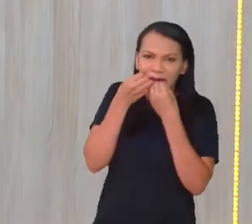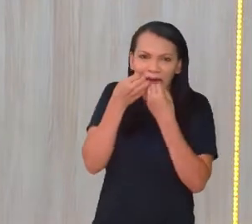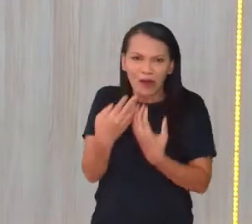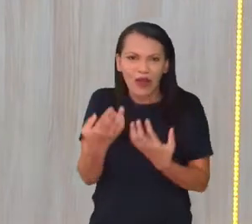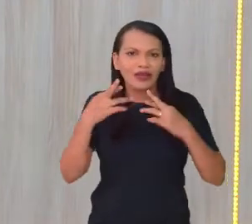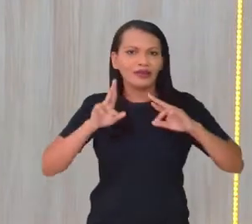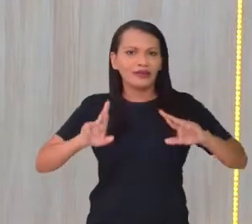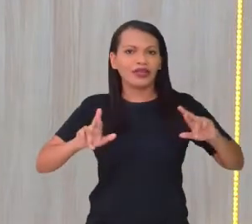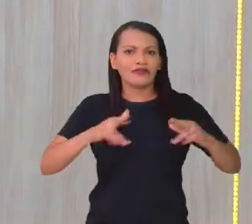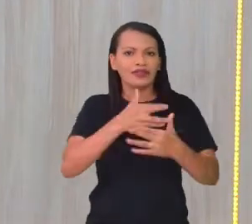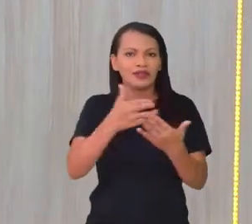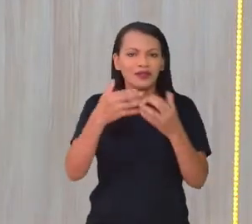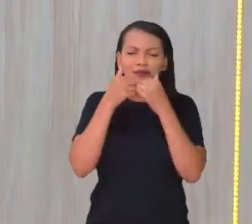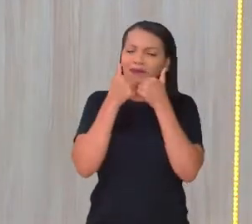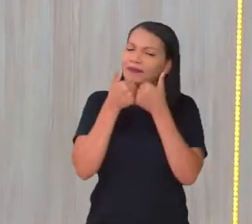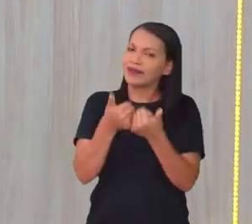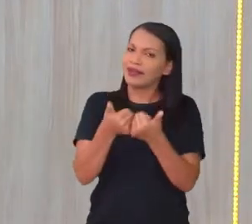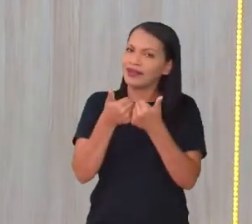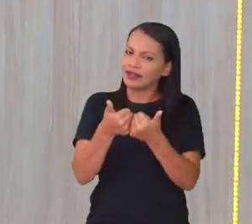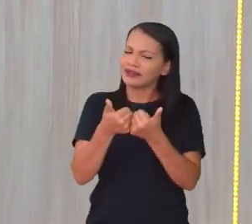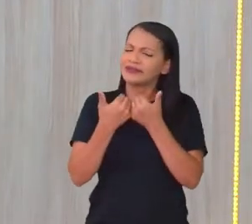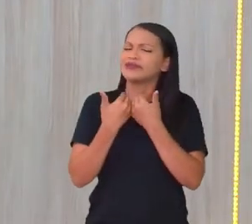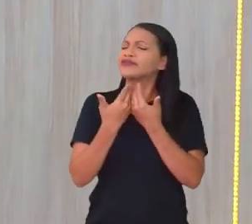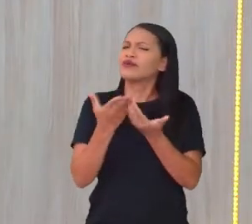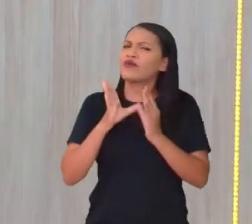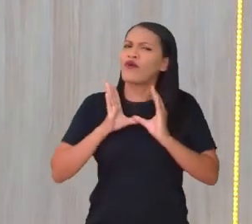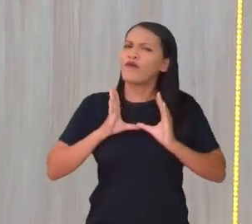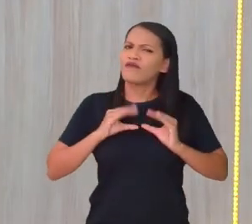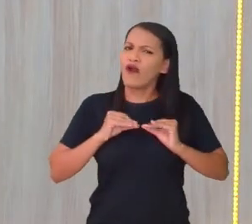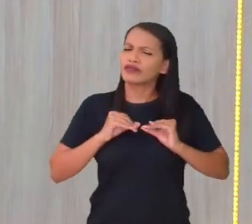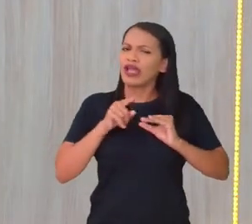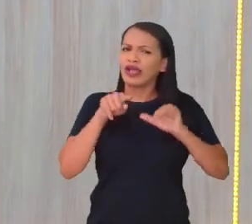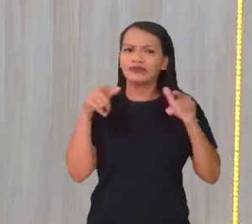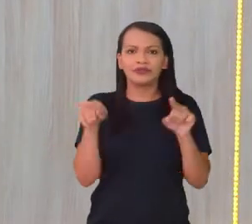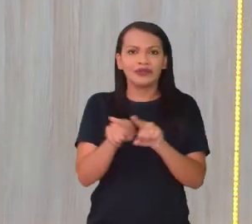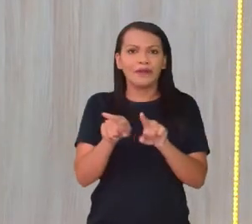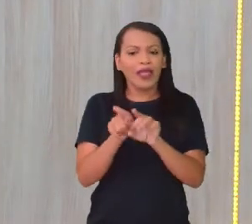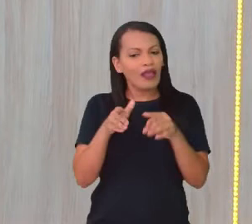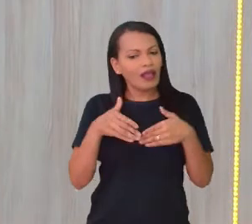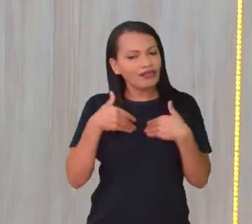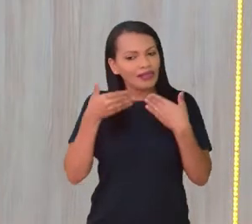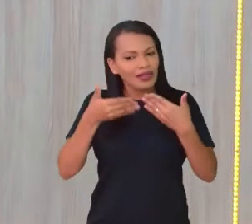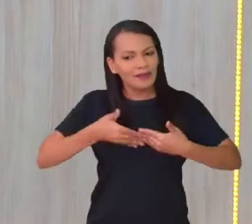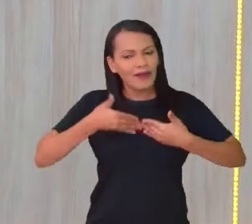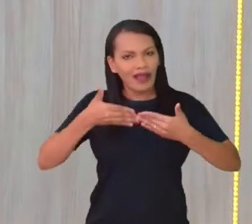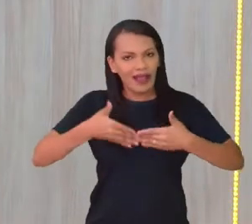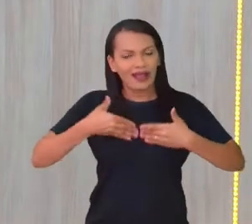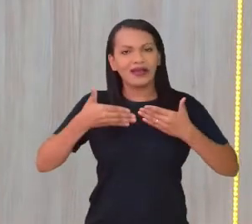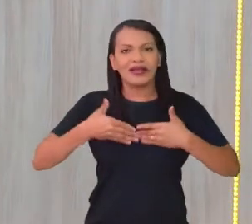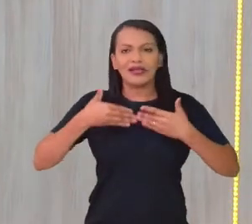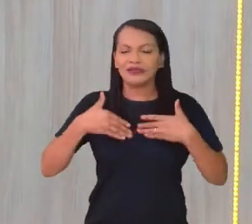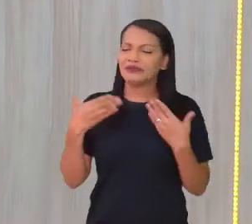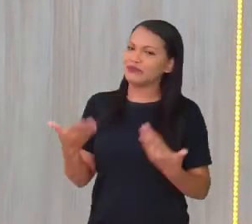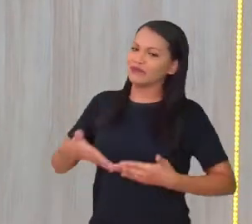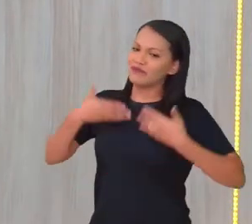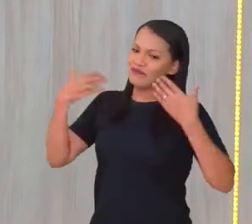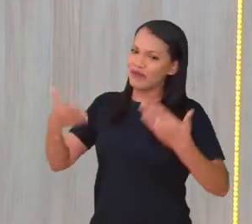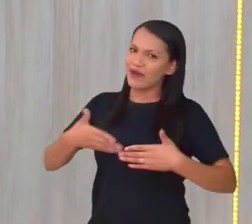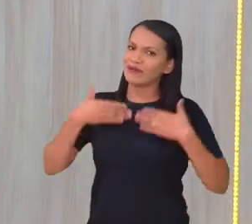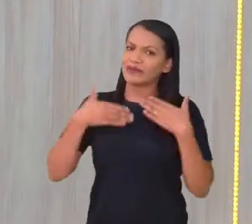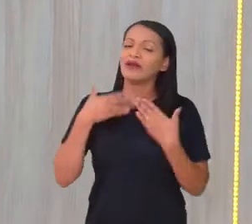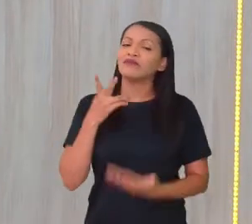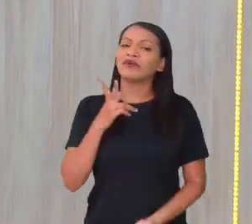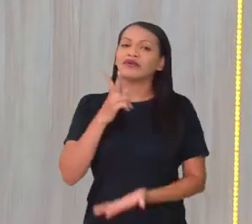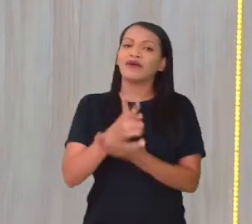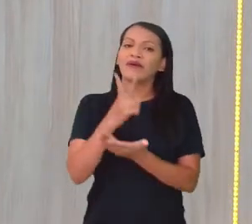espero que vocês estejam bem, bem acomodados, bem animados, bem empolgados para